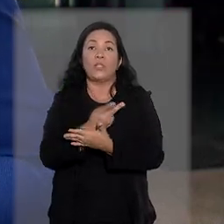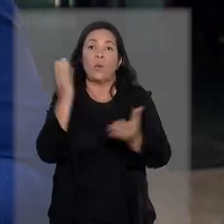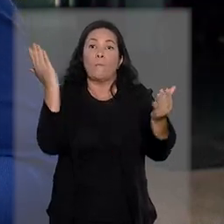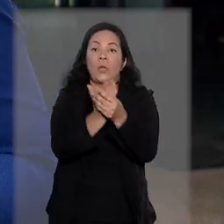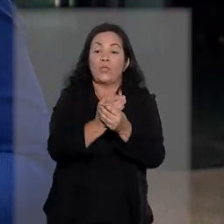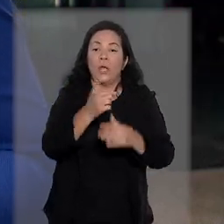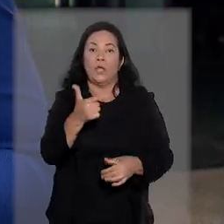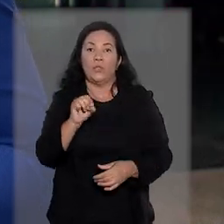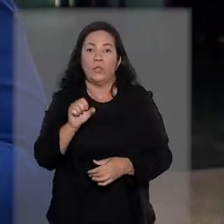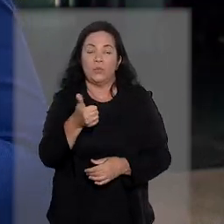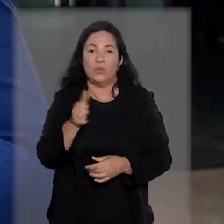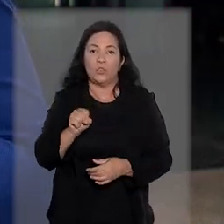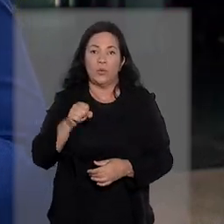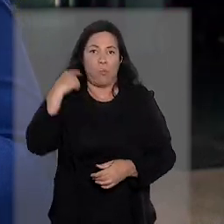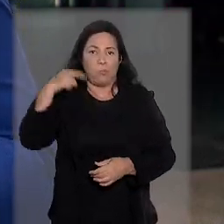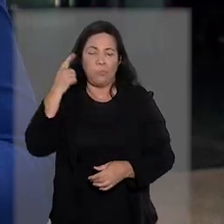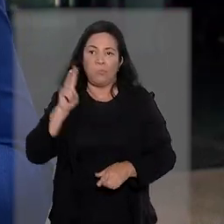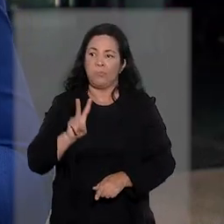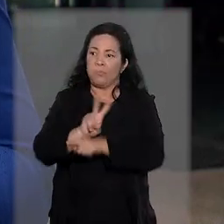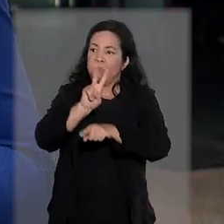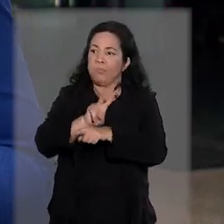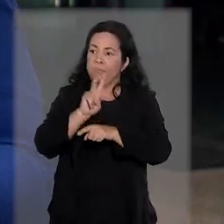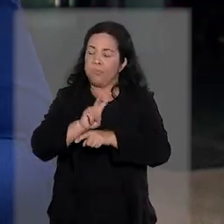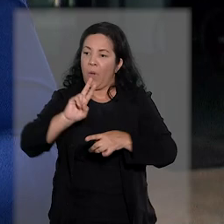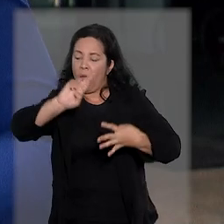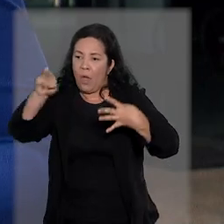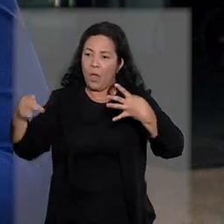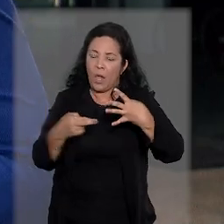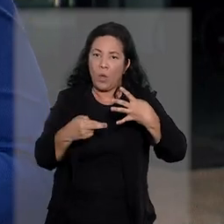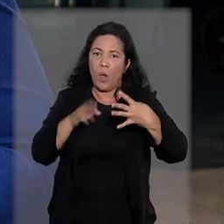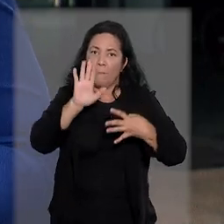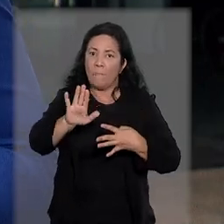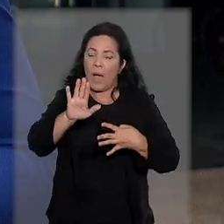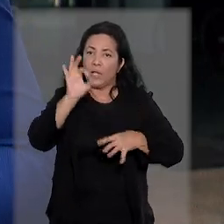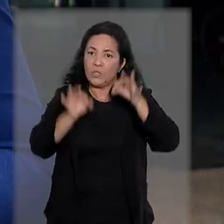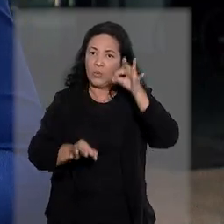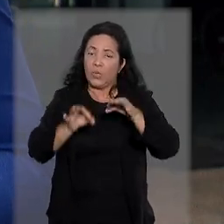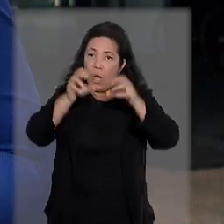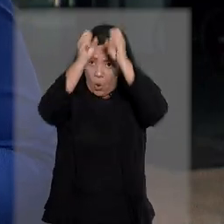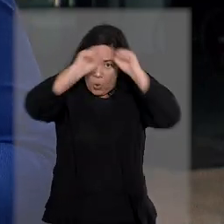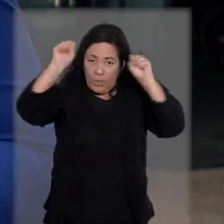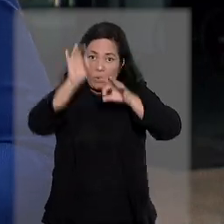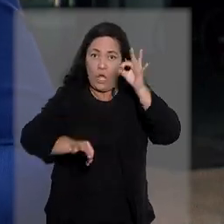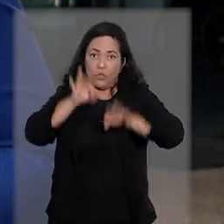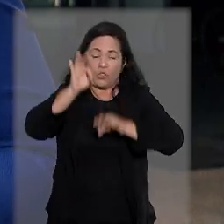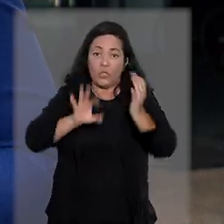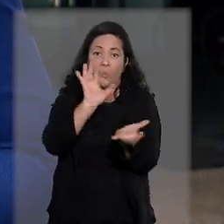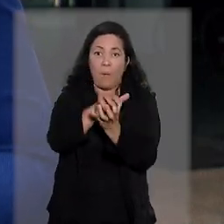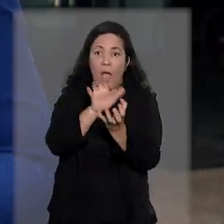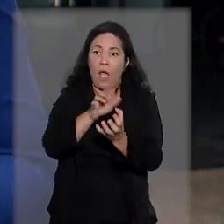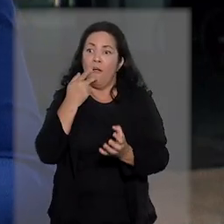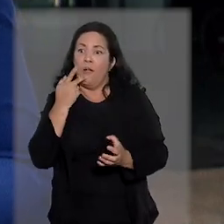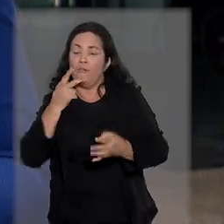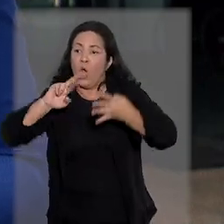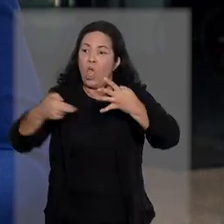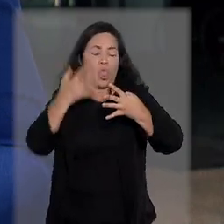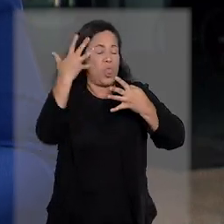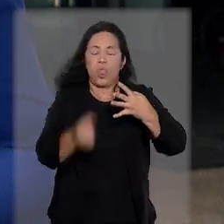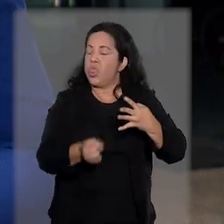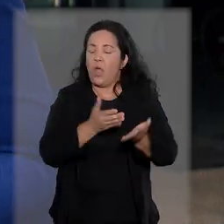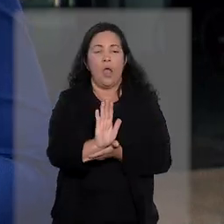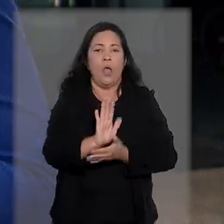em 2018. A defesa entrou com recurso, mas o Tribunal de Justiça de Pernambuco lhe negou o provimento em 2019,